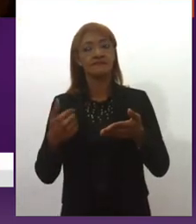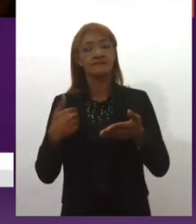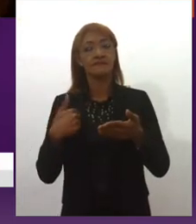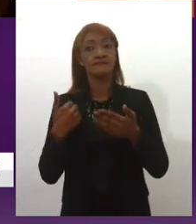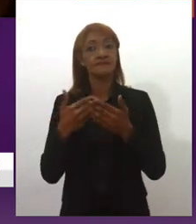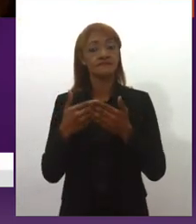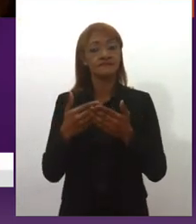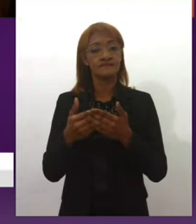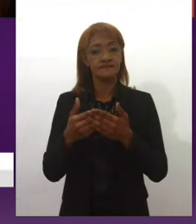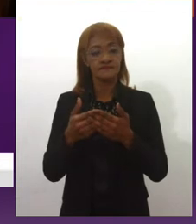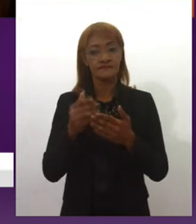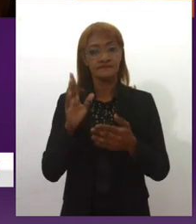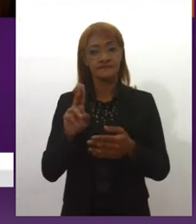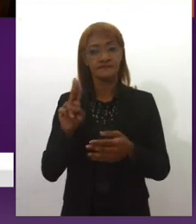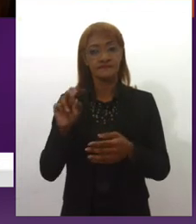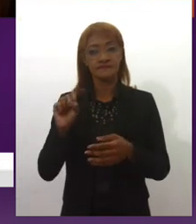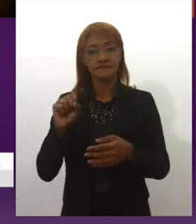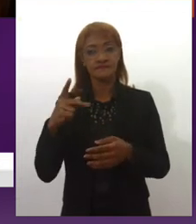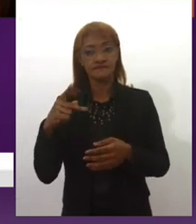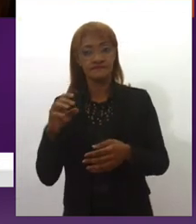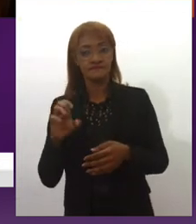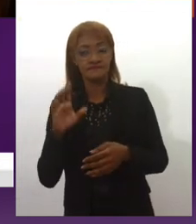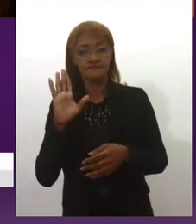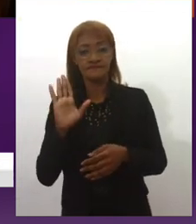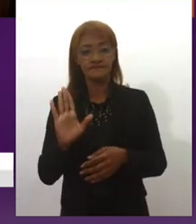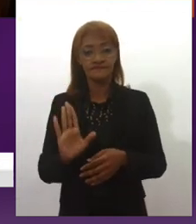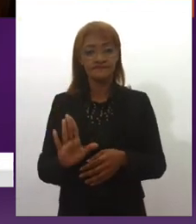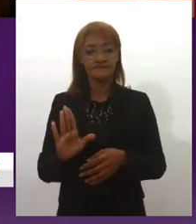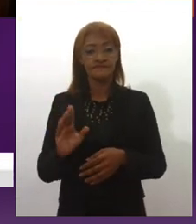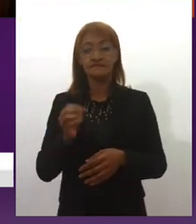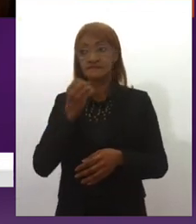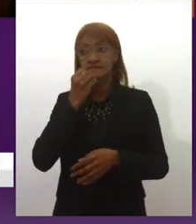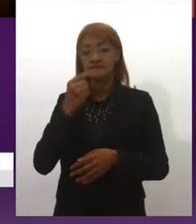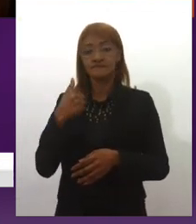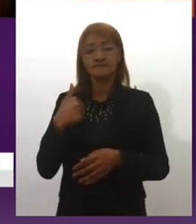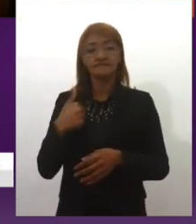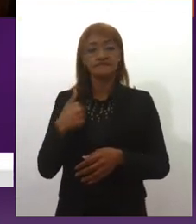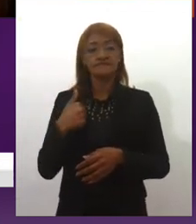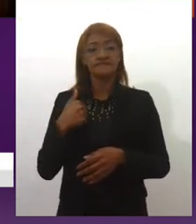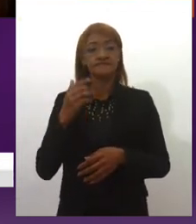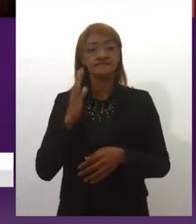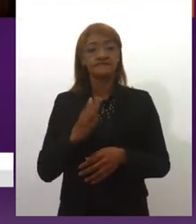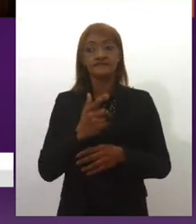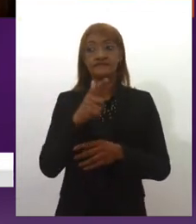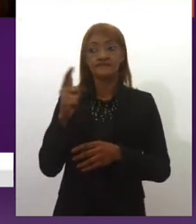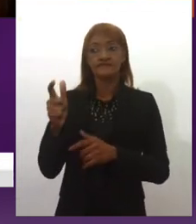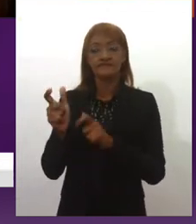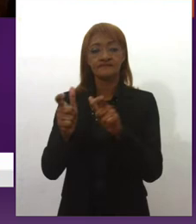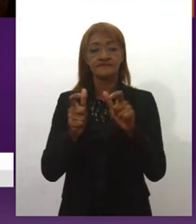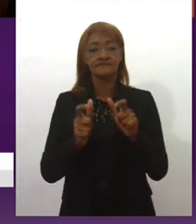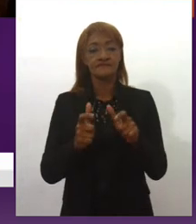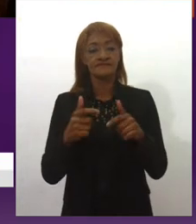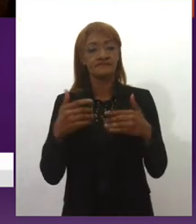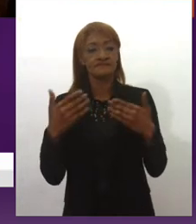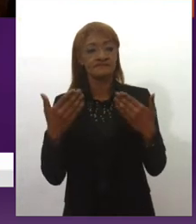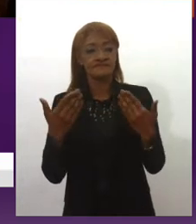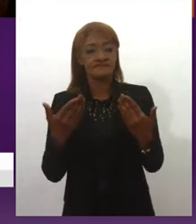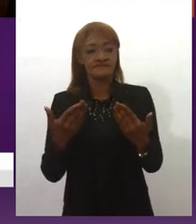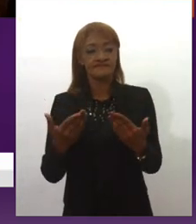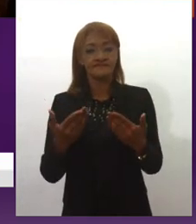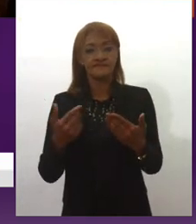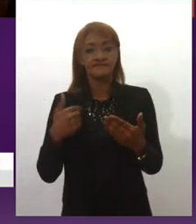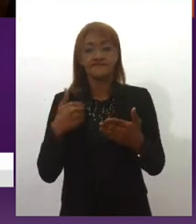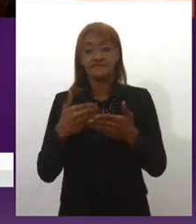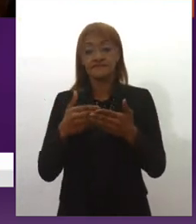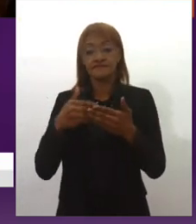sinto numa posição que eu tenho vantagens, em relação para quem está em outros locais, assim, de função de ensino, porque a USP,